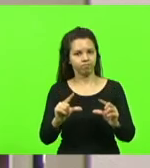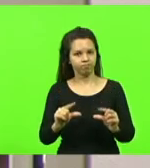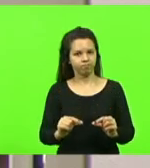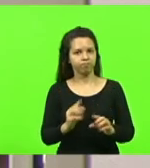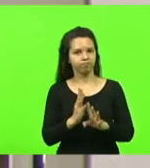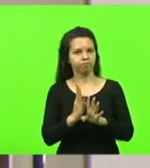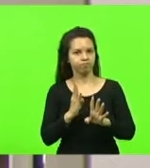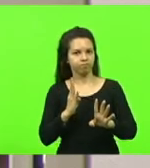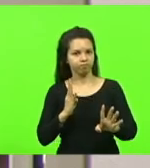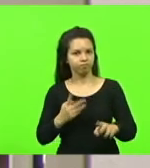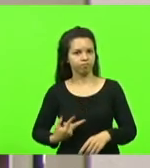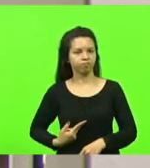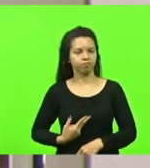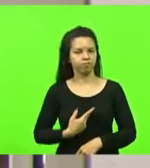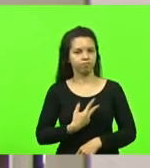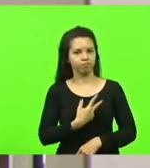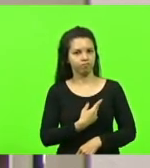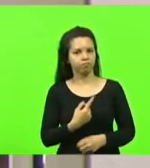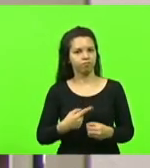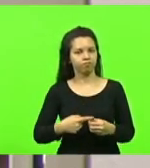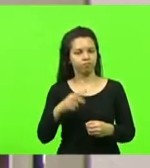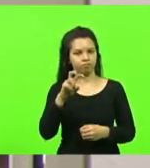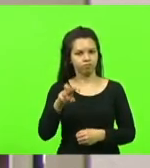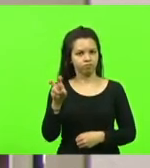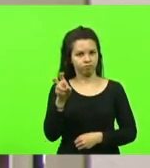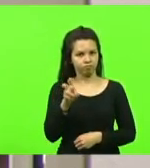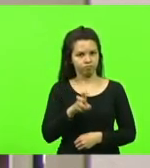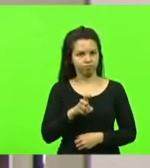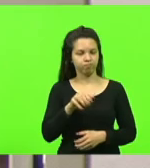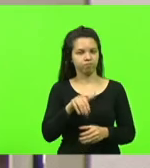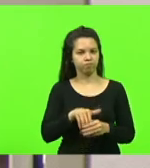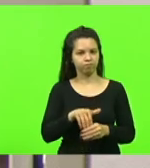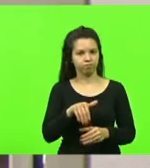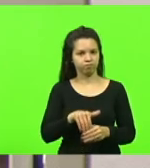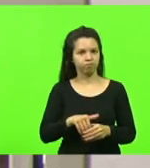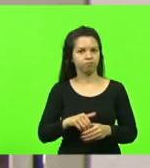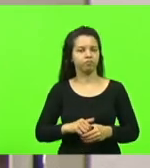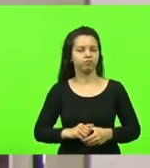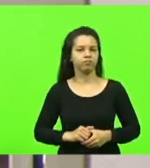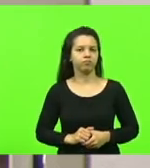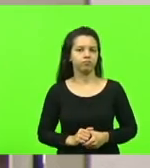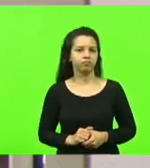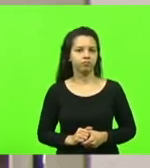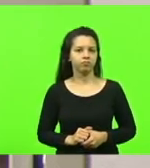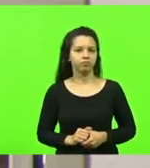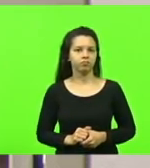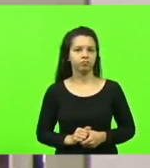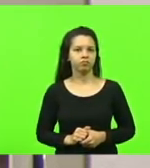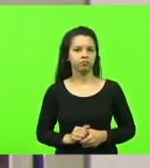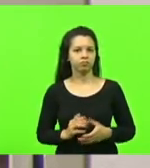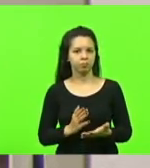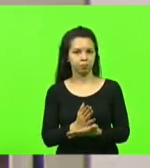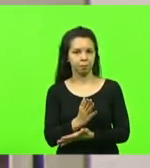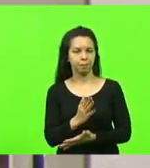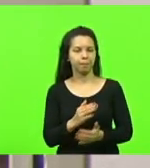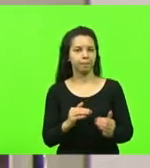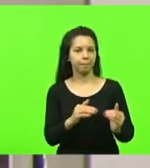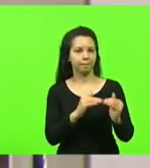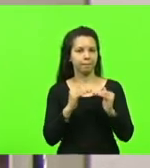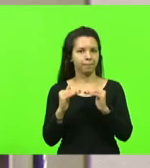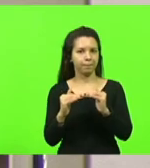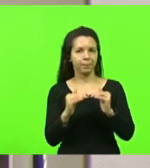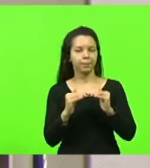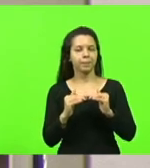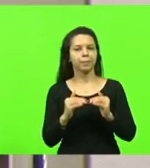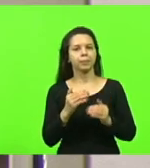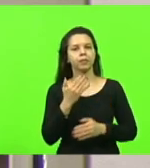Xancherê. Em discussão. Não havendo quem queira discutir, em votação. Deputados que aprovam, permaneça como se encontra. Aprovado por unanimidade.